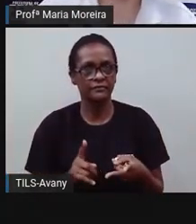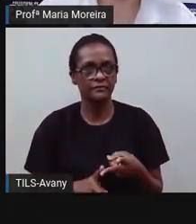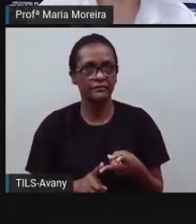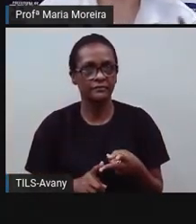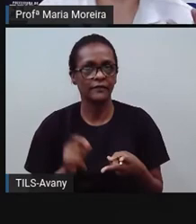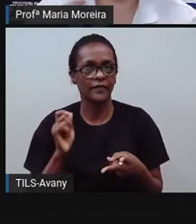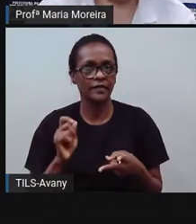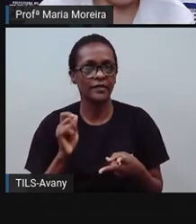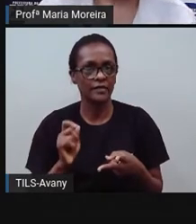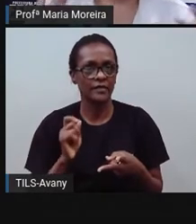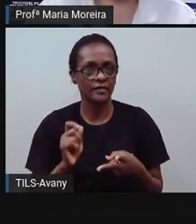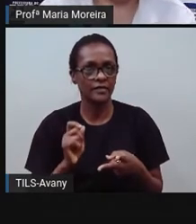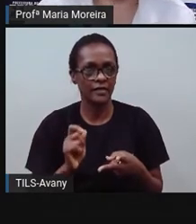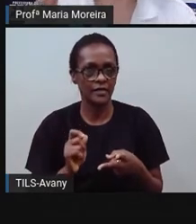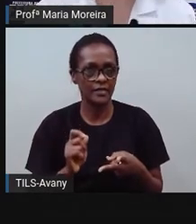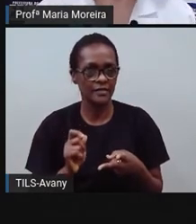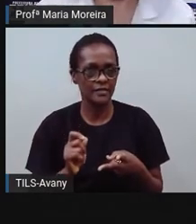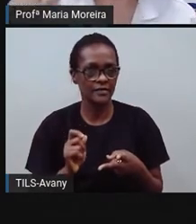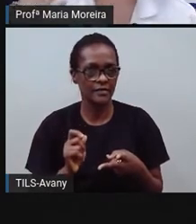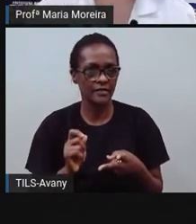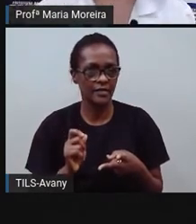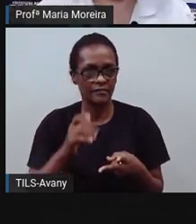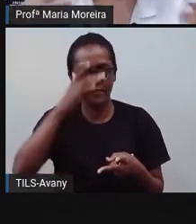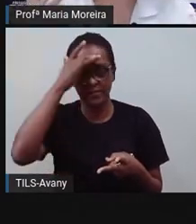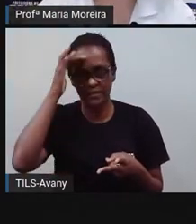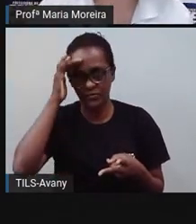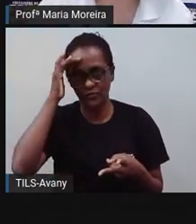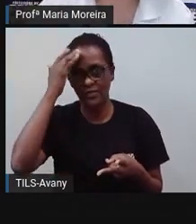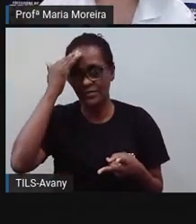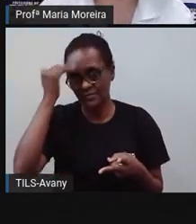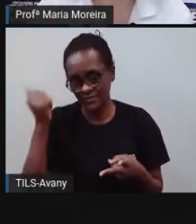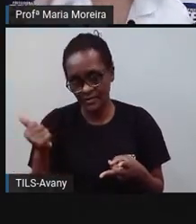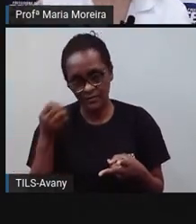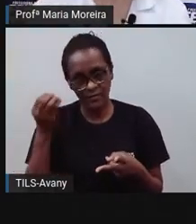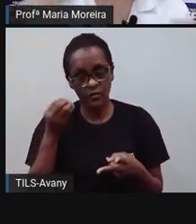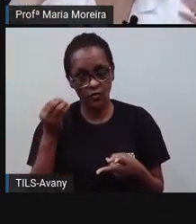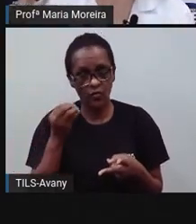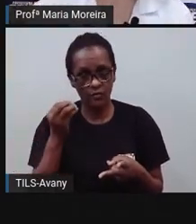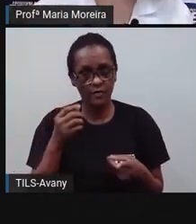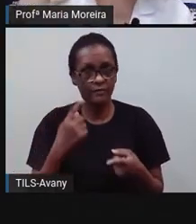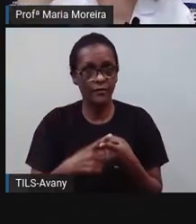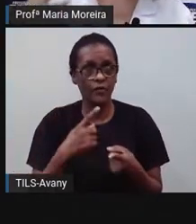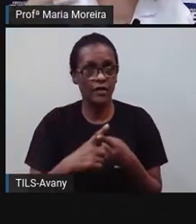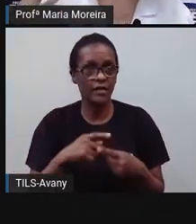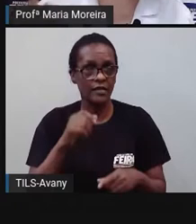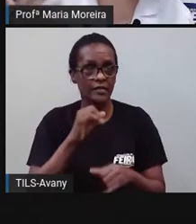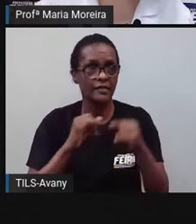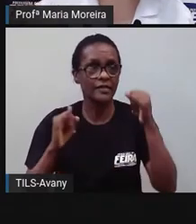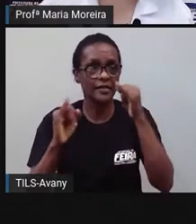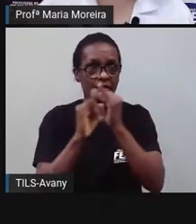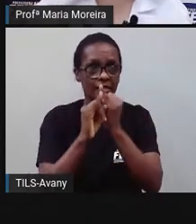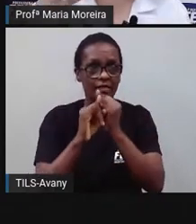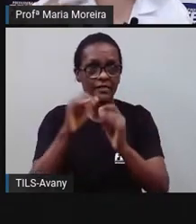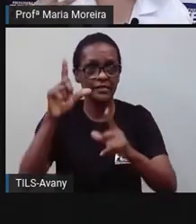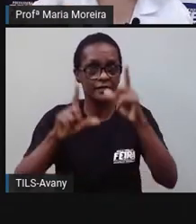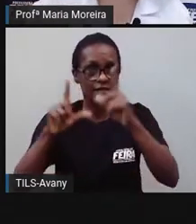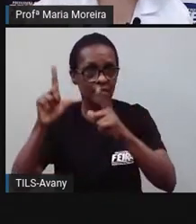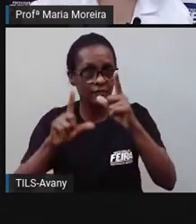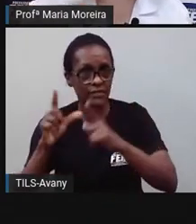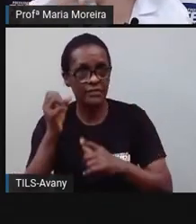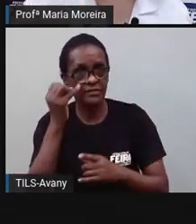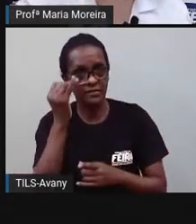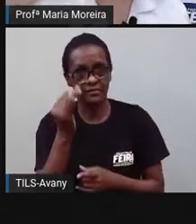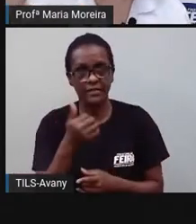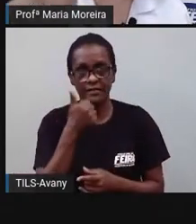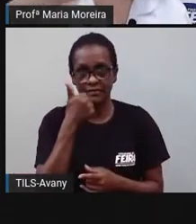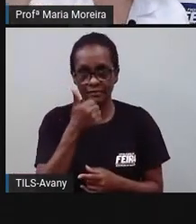de comunicação tá sempre em busca, né? De novas notícias, porque o ser humano, quando a gente gosta, tem a curiosidade